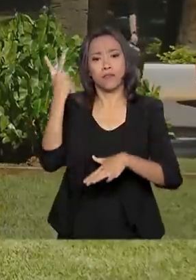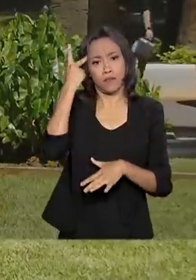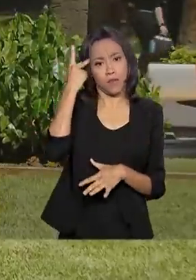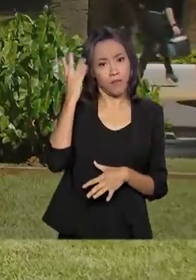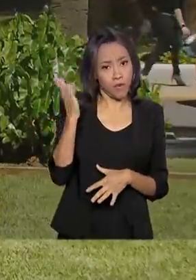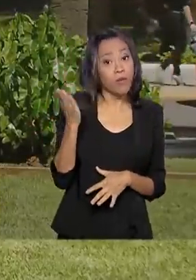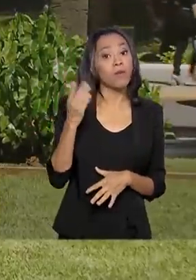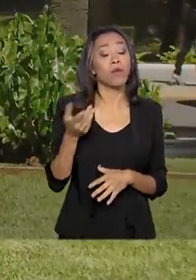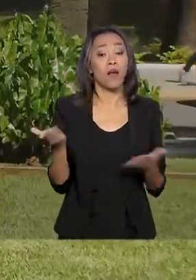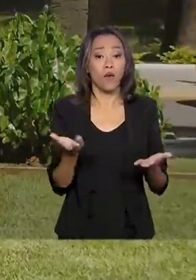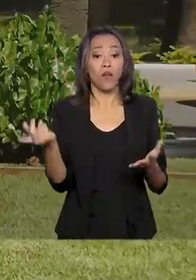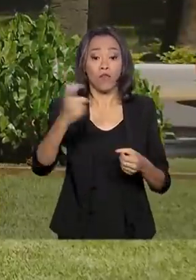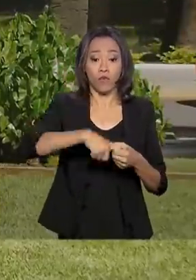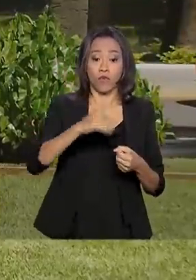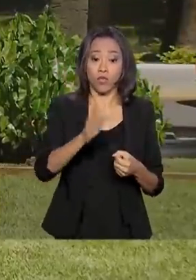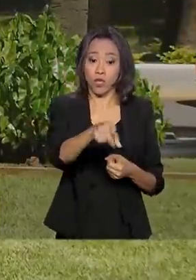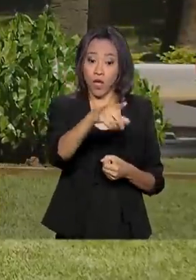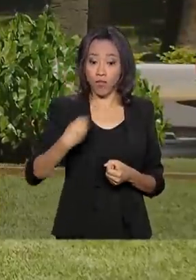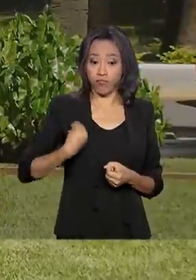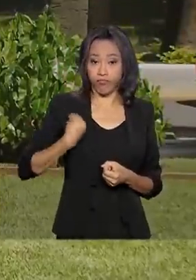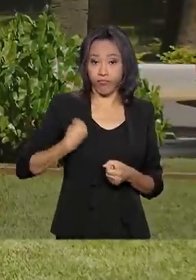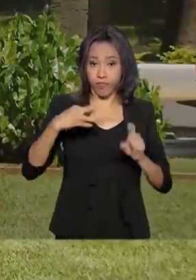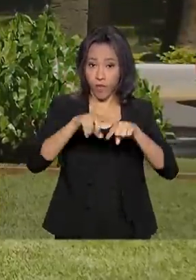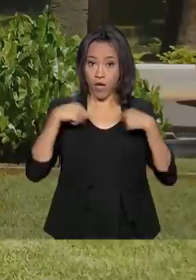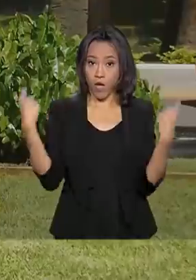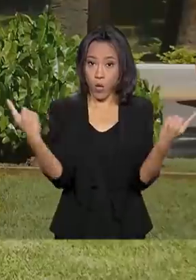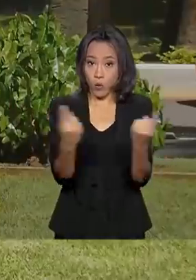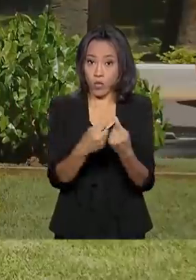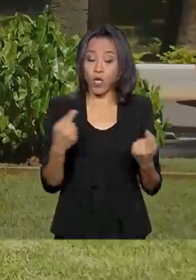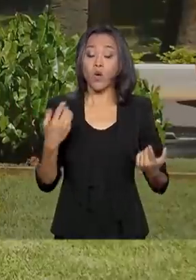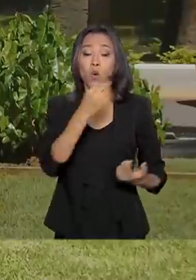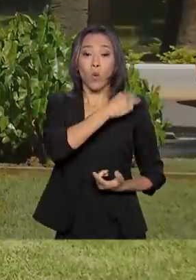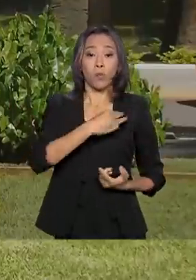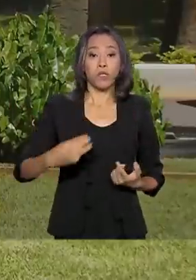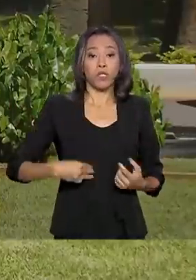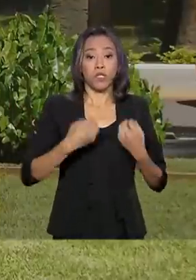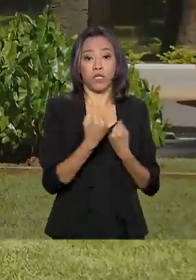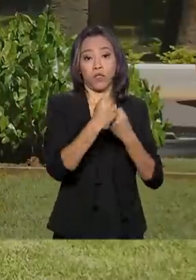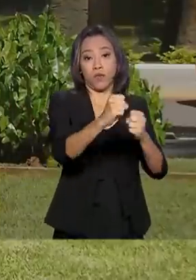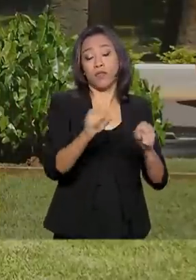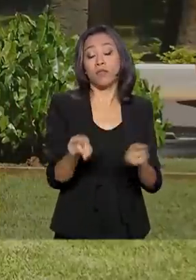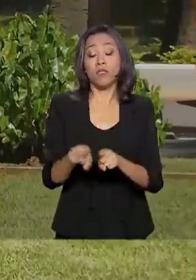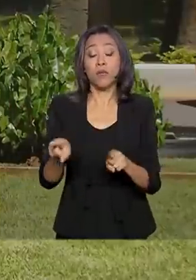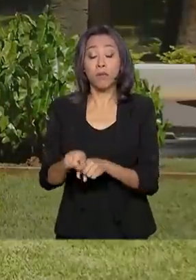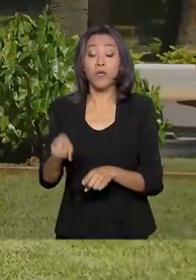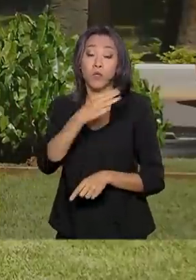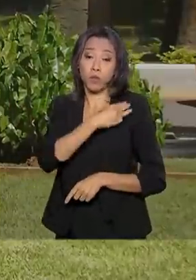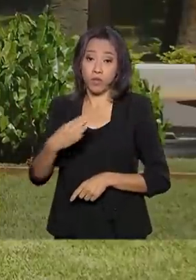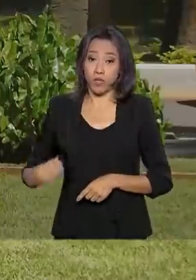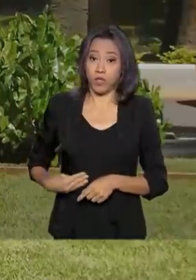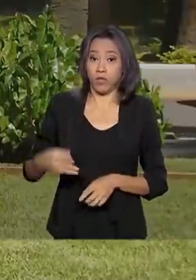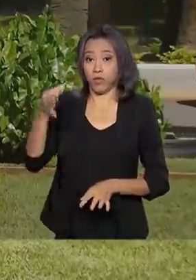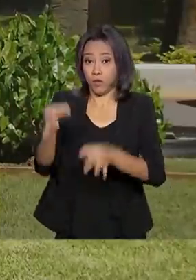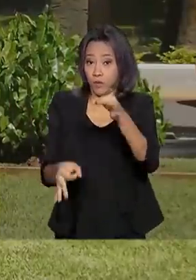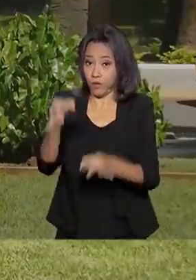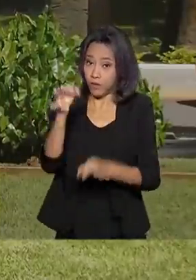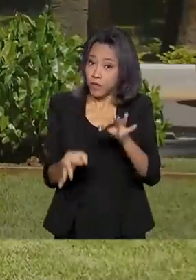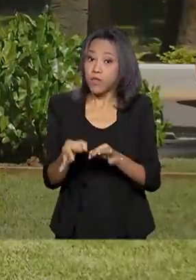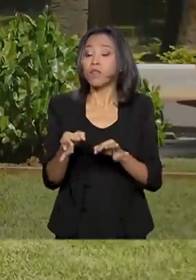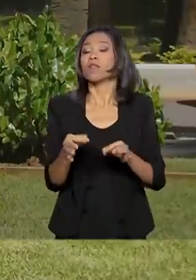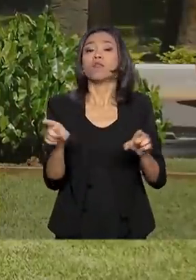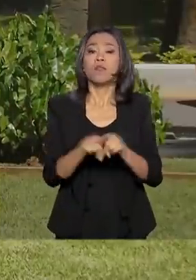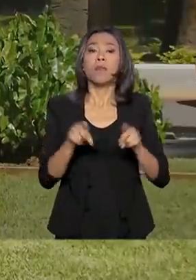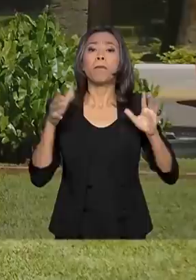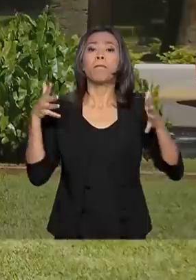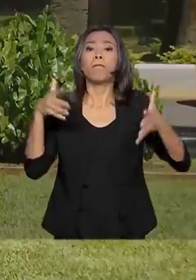aqui no Ministério da Defesa, com os ministros da Defesa, Fernando Azevedo e Silva, e da Justiça e Segurança Pública, Sérgio Moro. Também participam